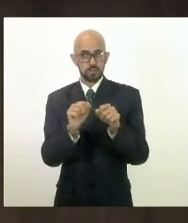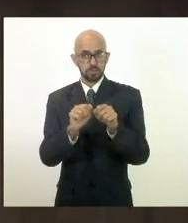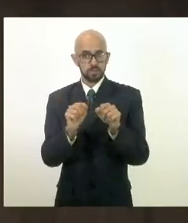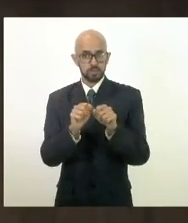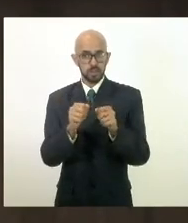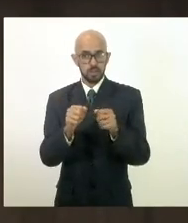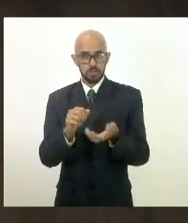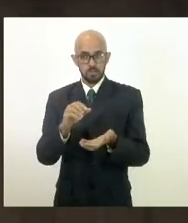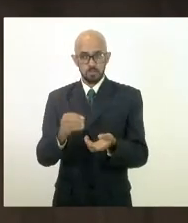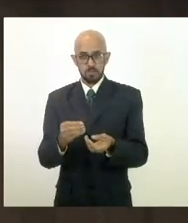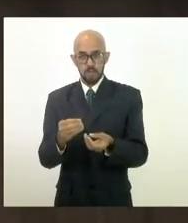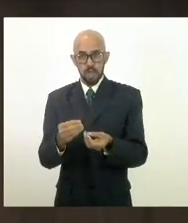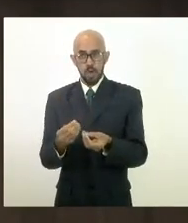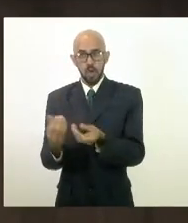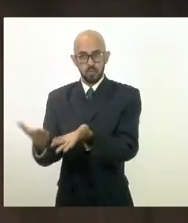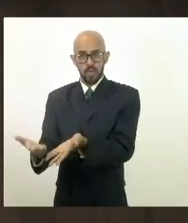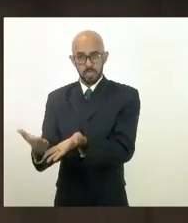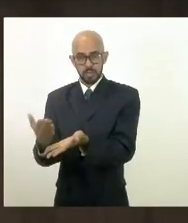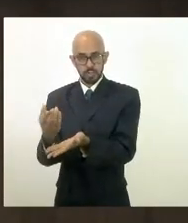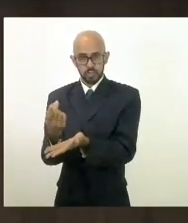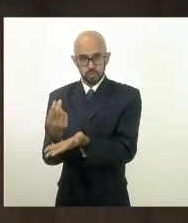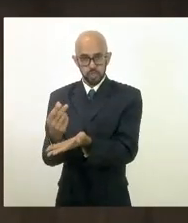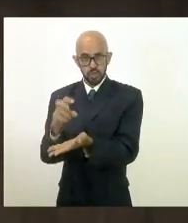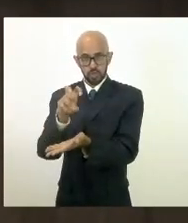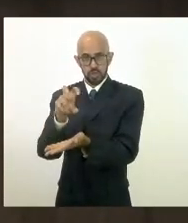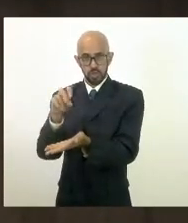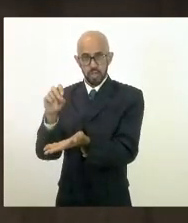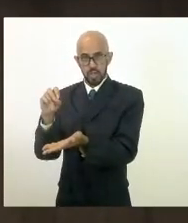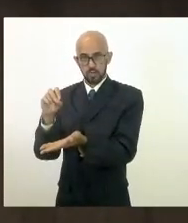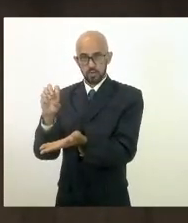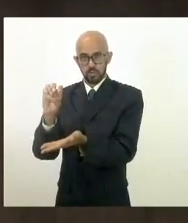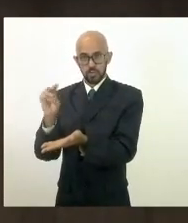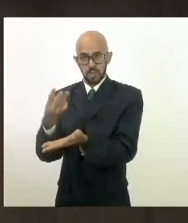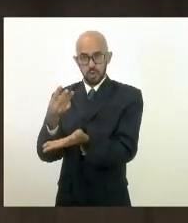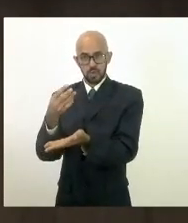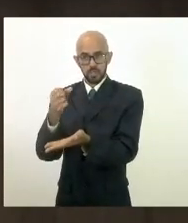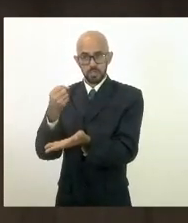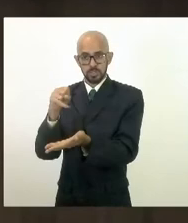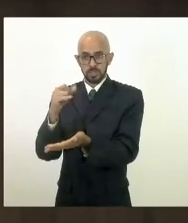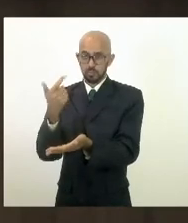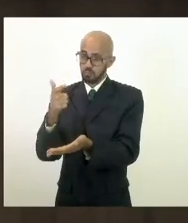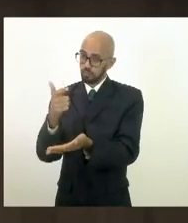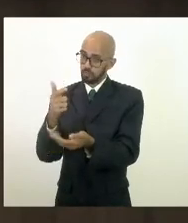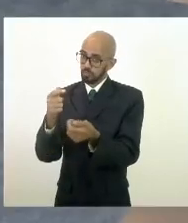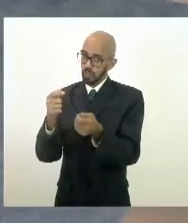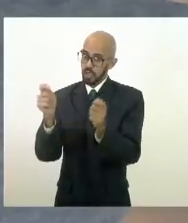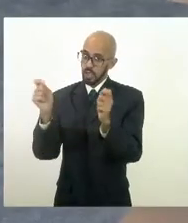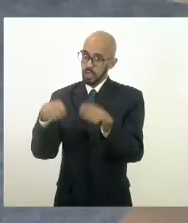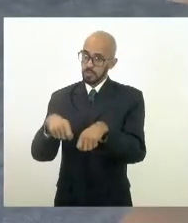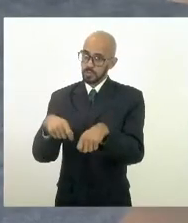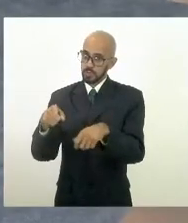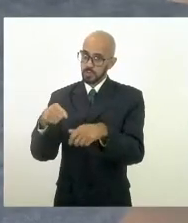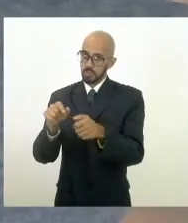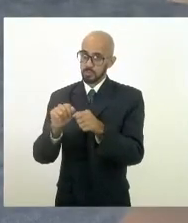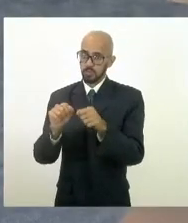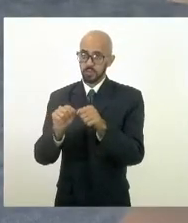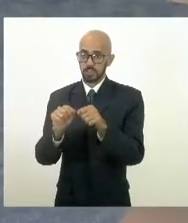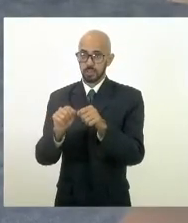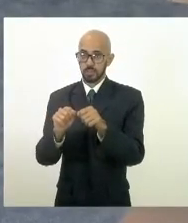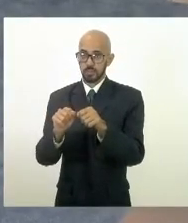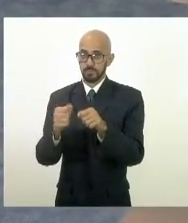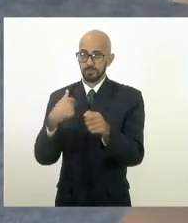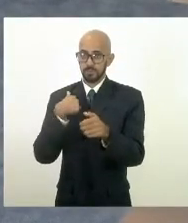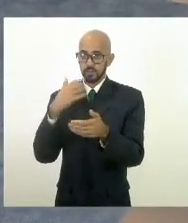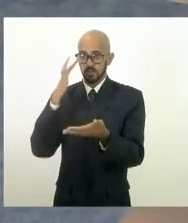ofertar 500 milhões de reais em investimentos para o prefeito sem ter condição de executar eu tenho